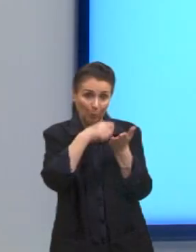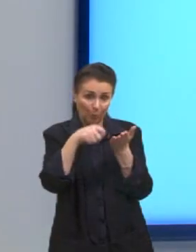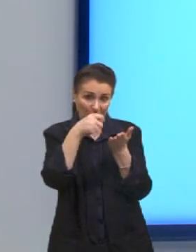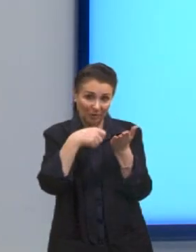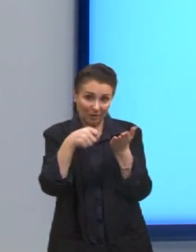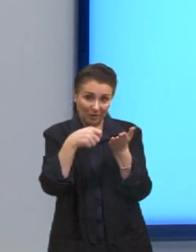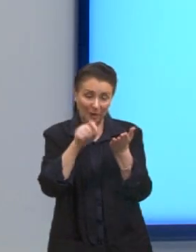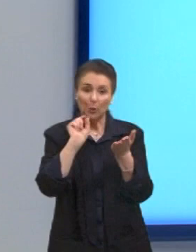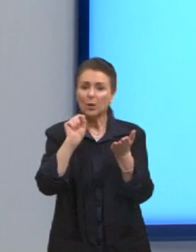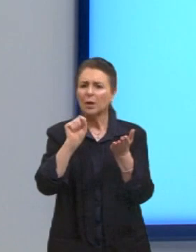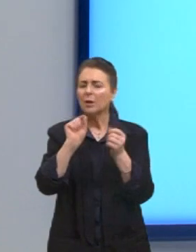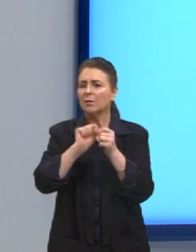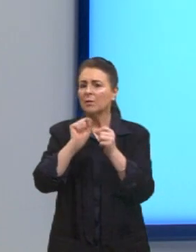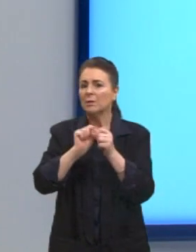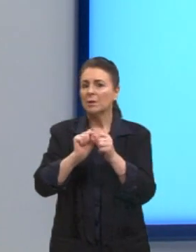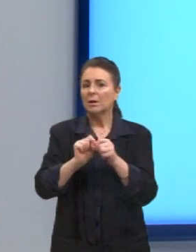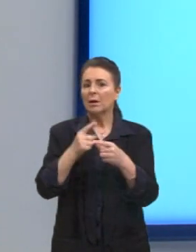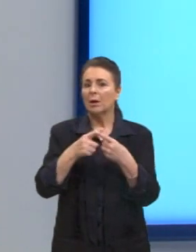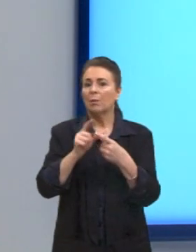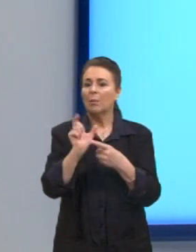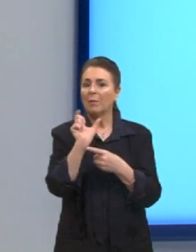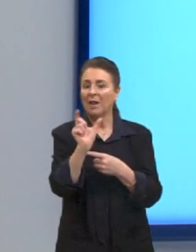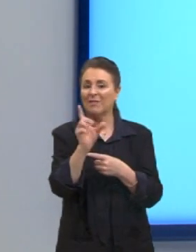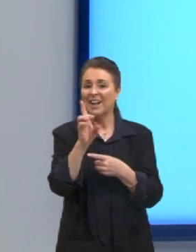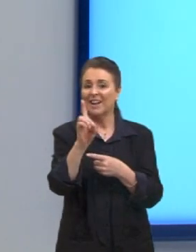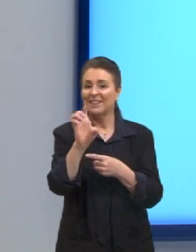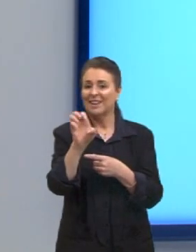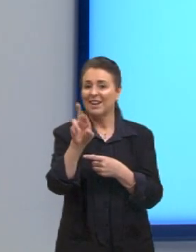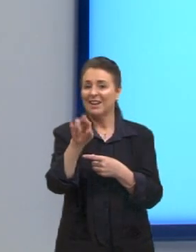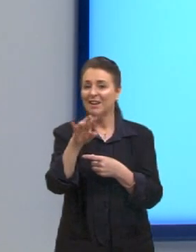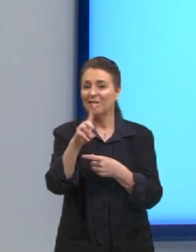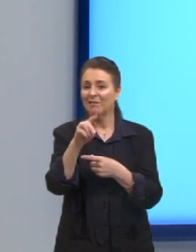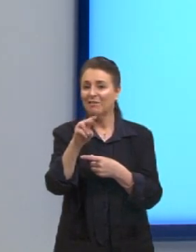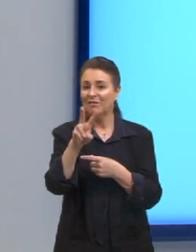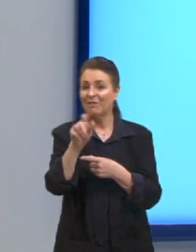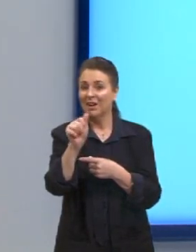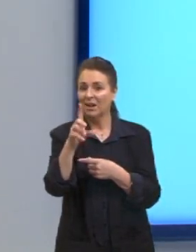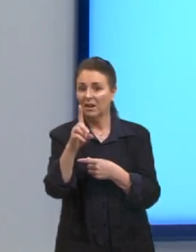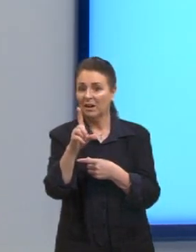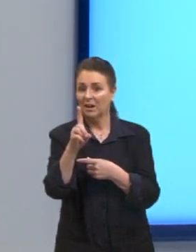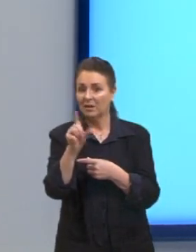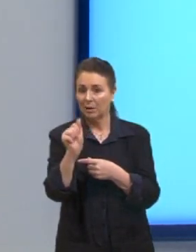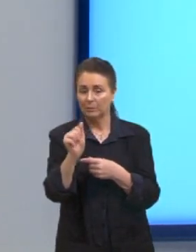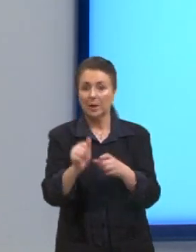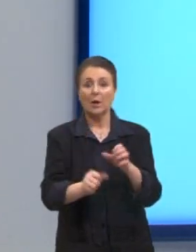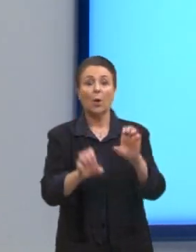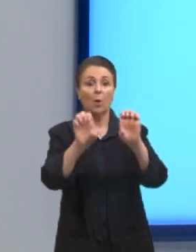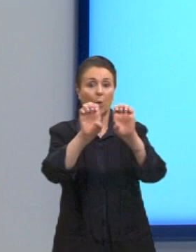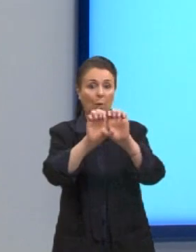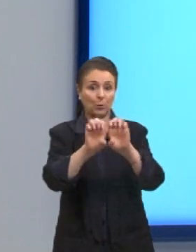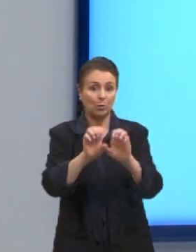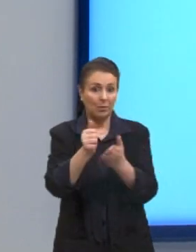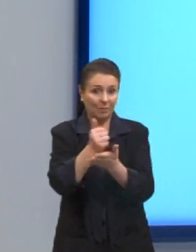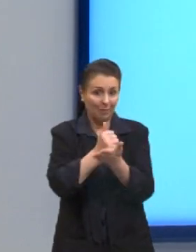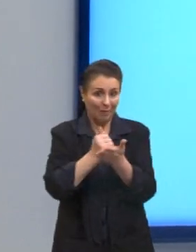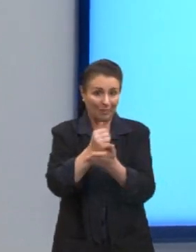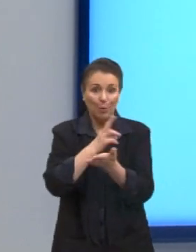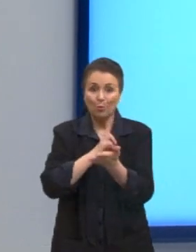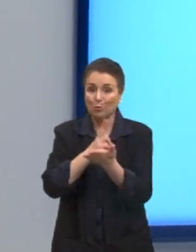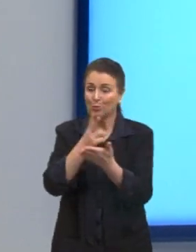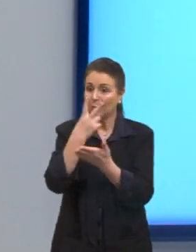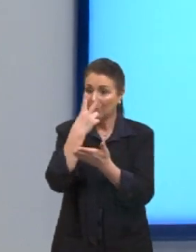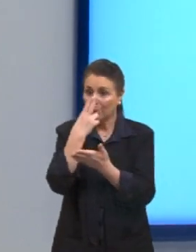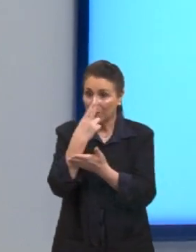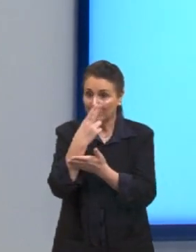porque é uma palavra derivada, eu vou manter essa estrutura base aqui, S-H